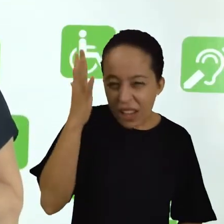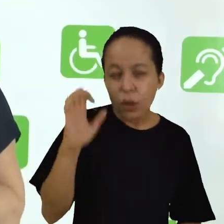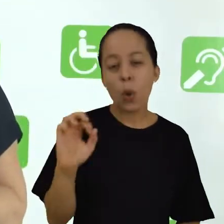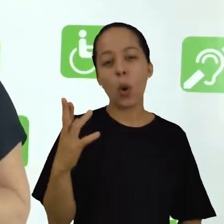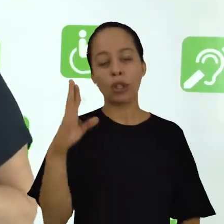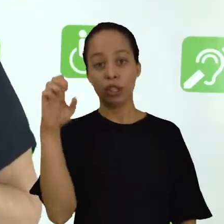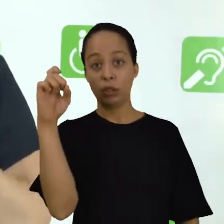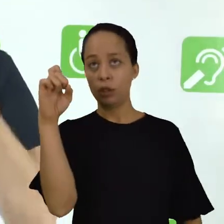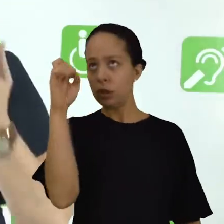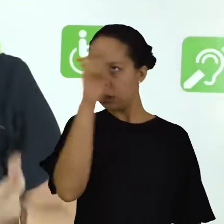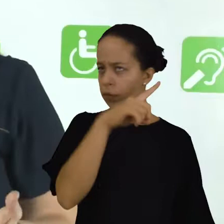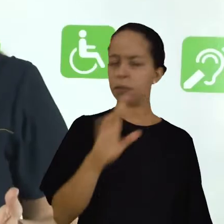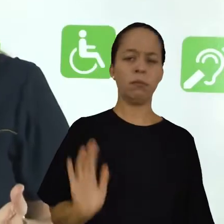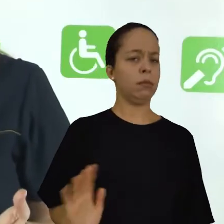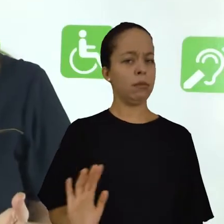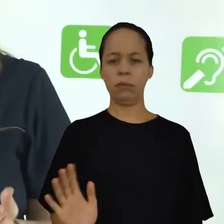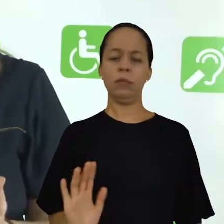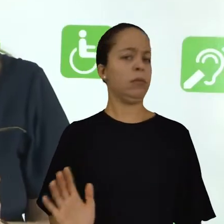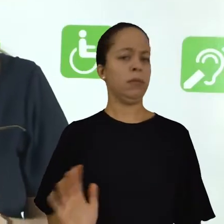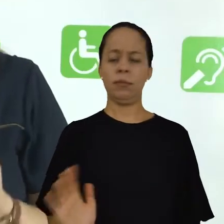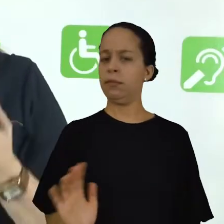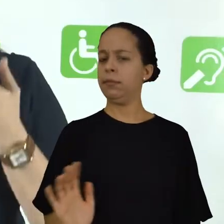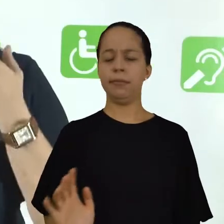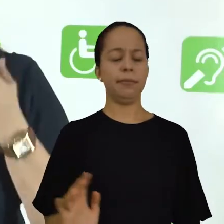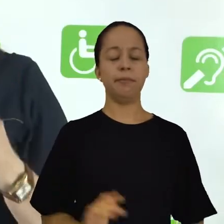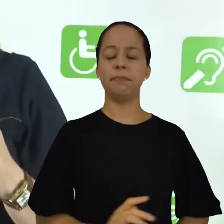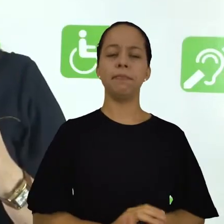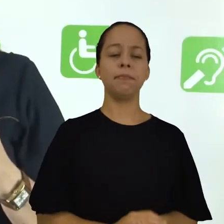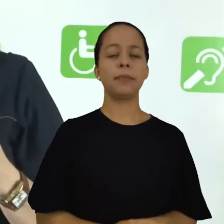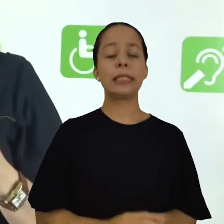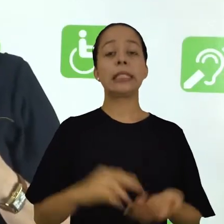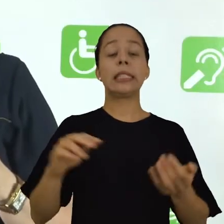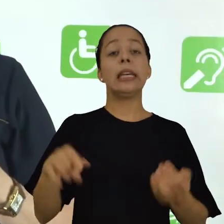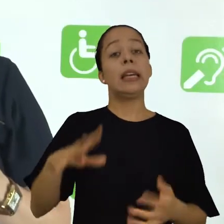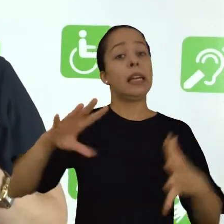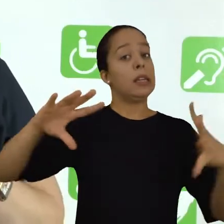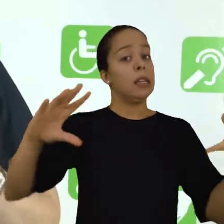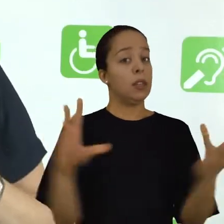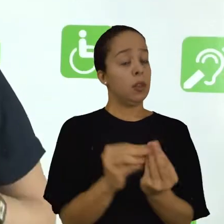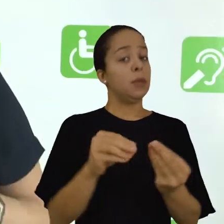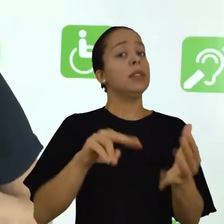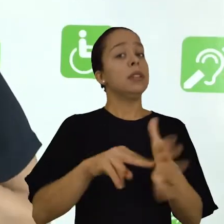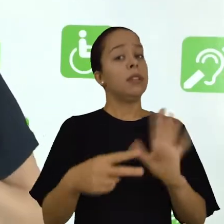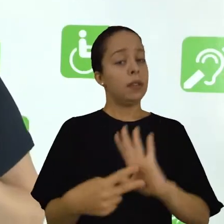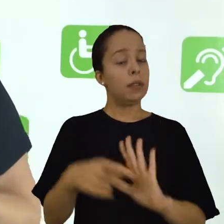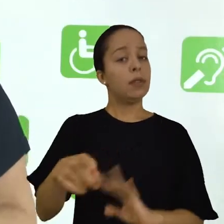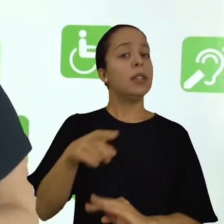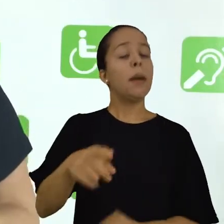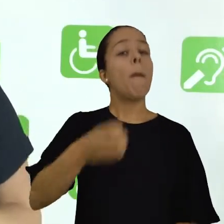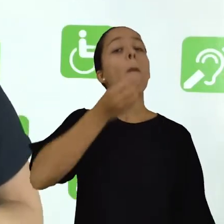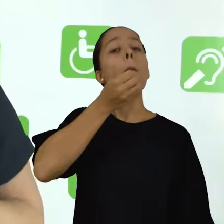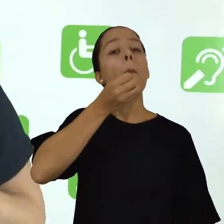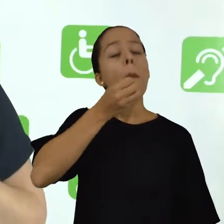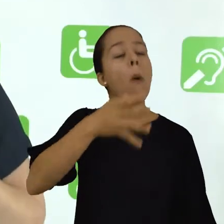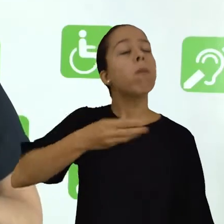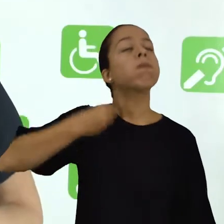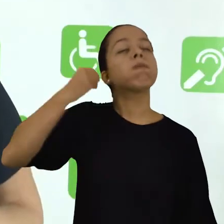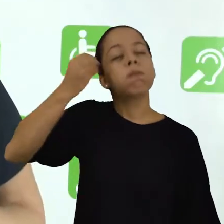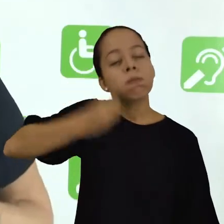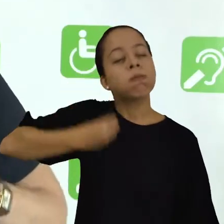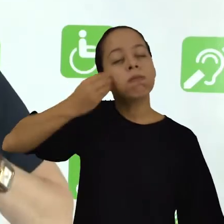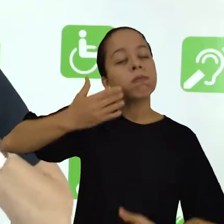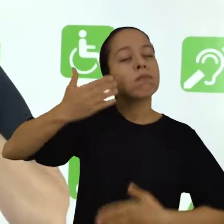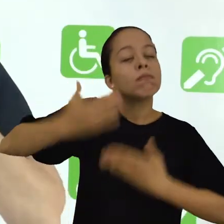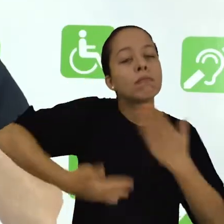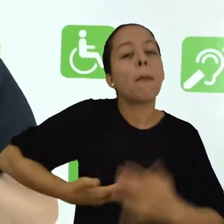não é algo tão difícil também. É uma habilidade que você pode aprender por meio da